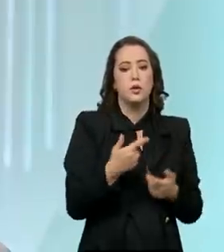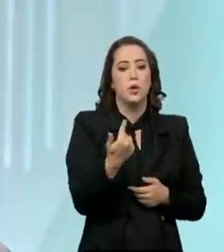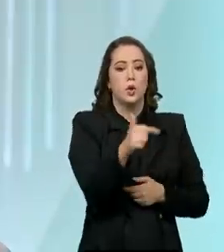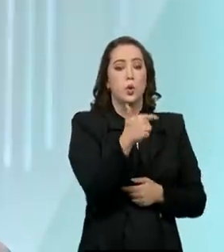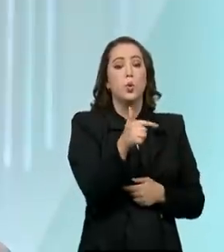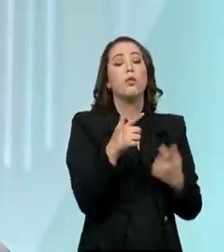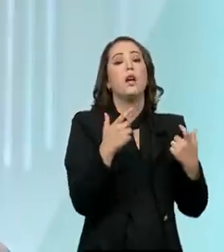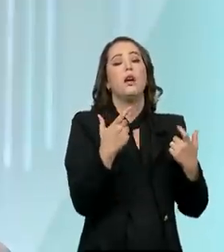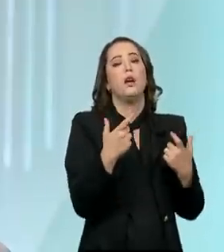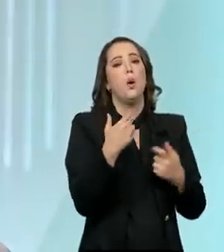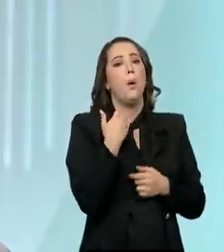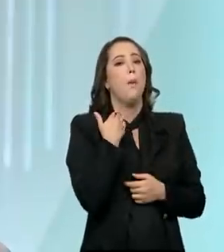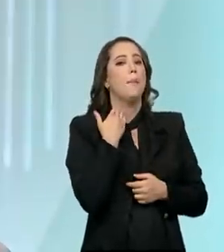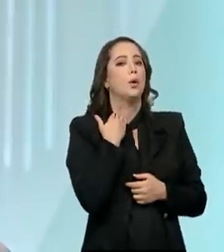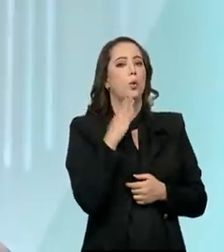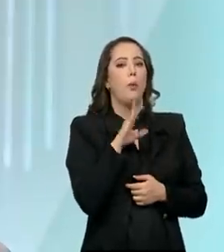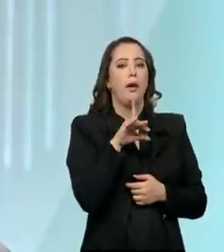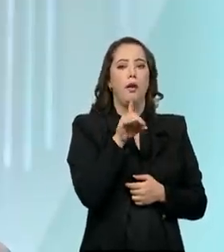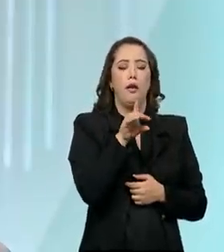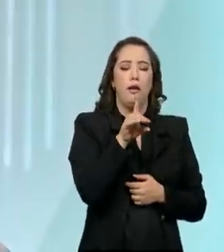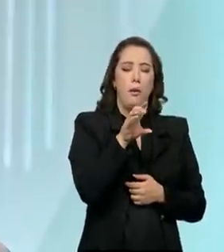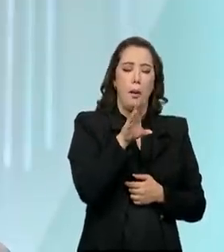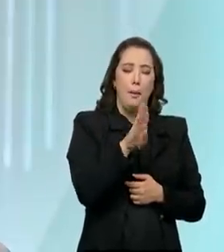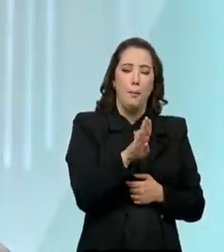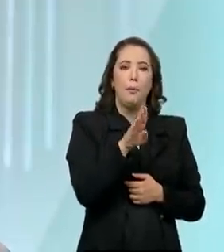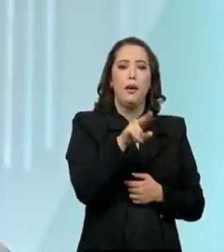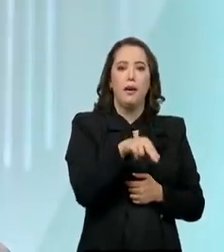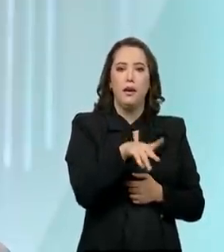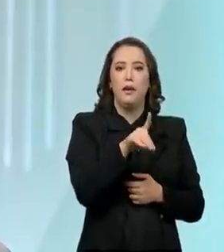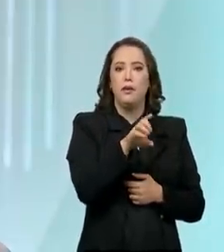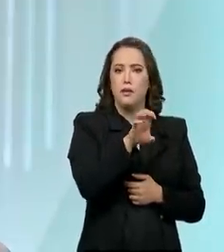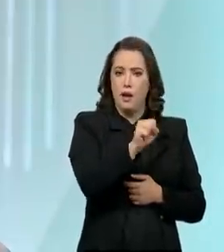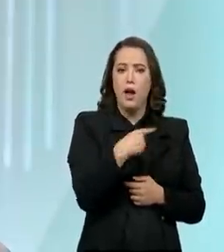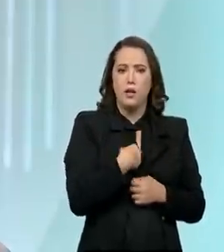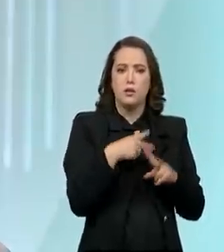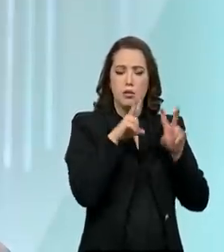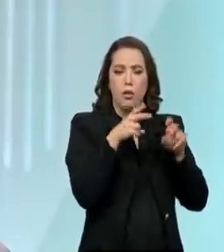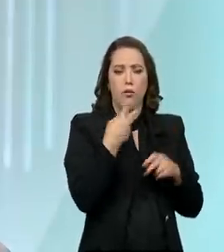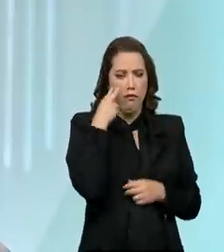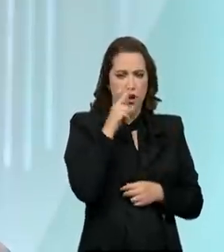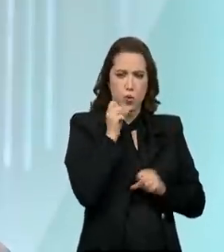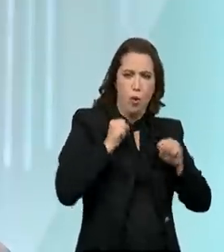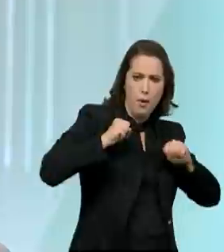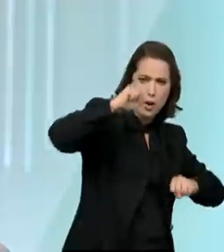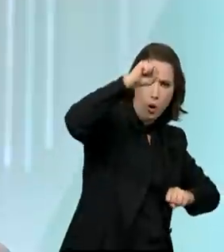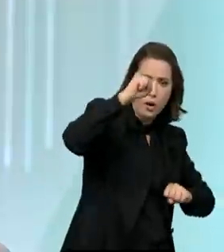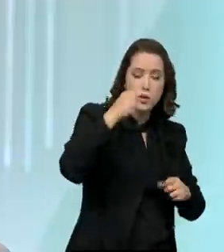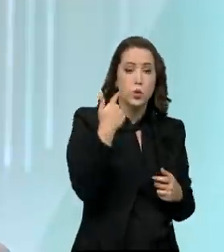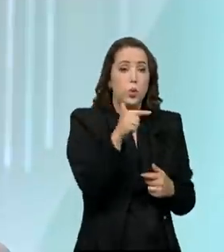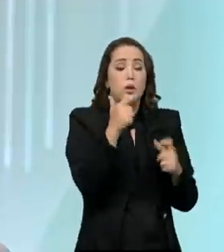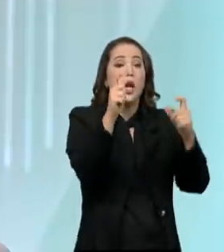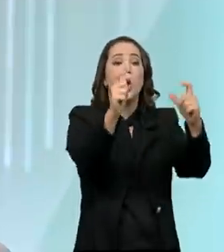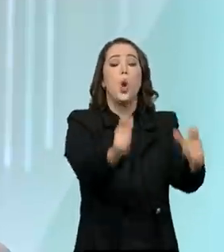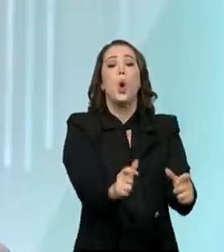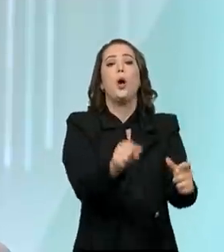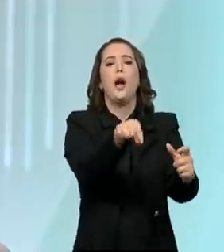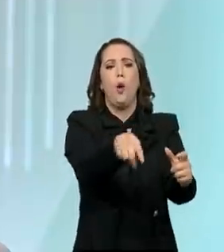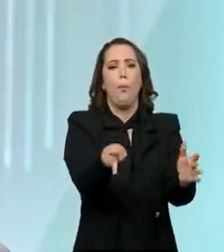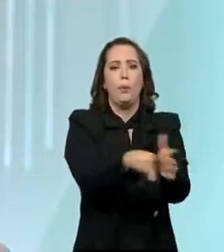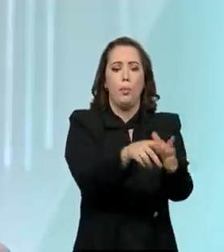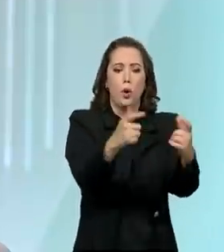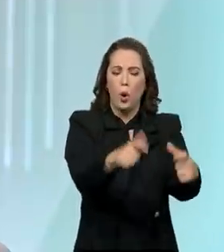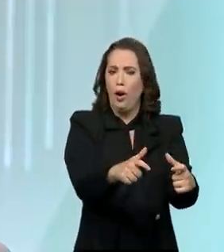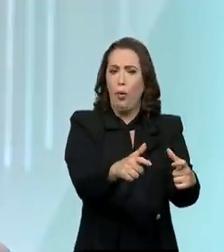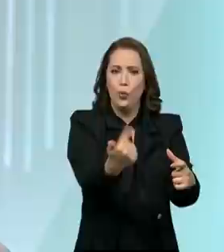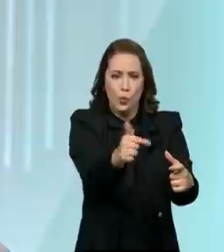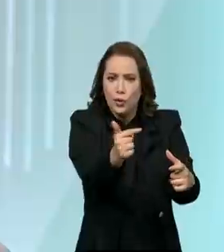agência bancária. Os micro empresários, que eu falo que são os heróis nacionais, eles não vão achar o BNDES numa agência. O BNDES opera com parceiros.